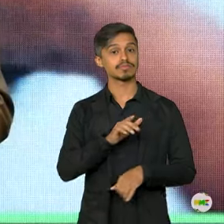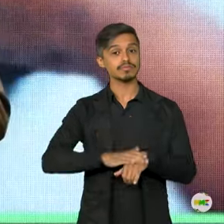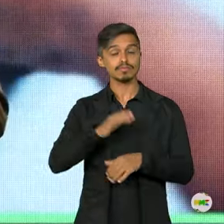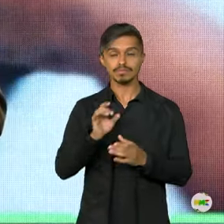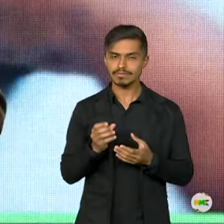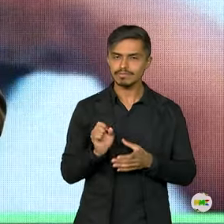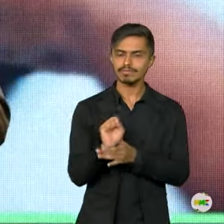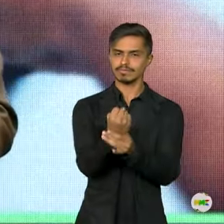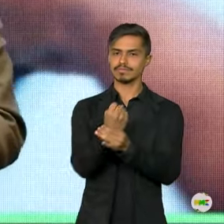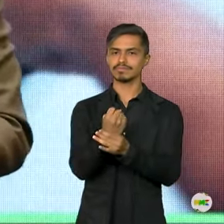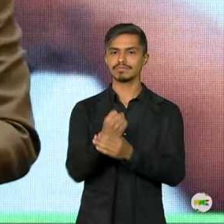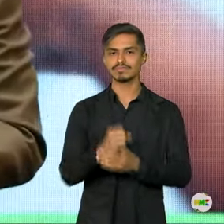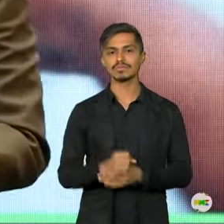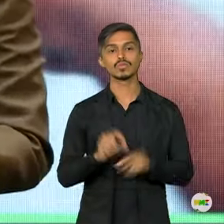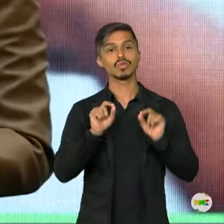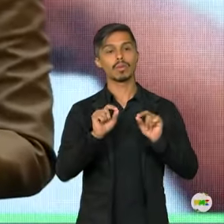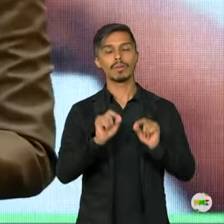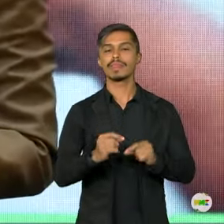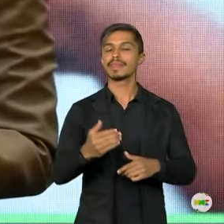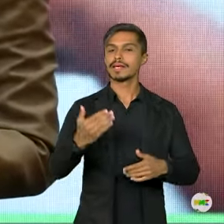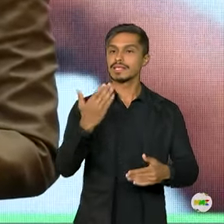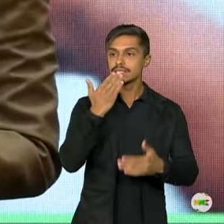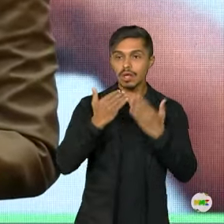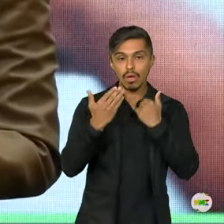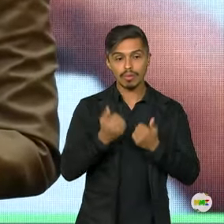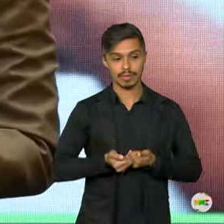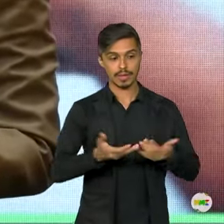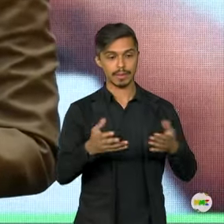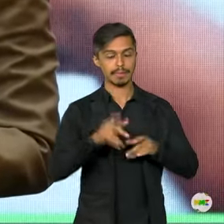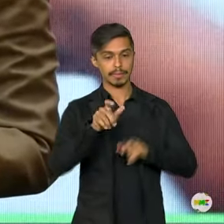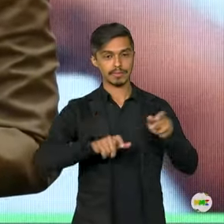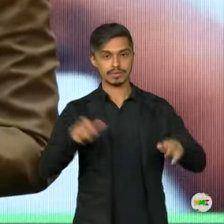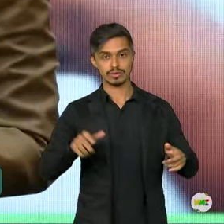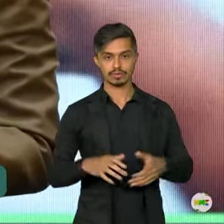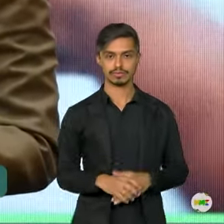no mínimo, alimentação para a nossa gente.